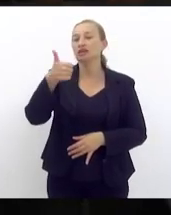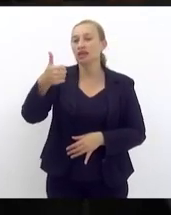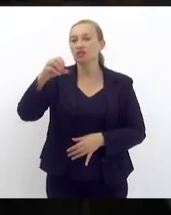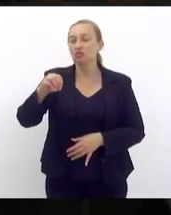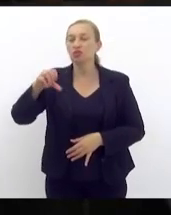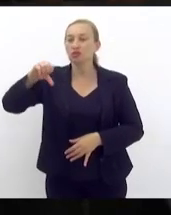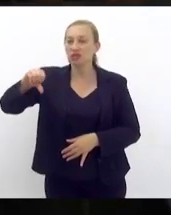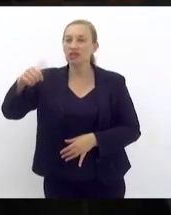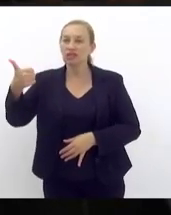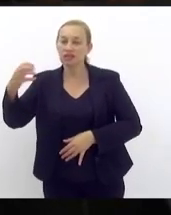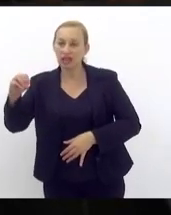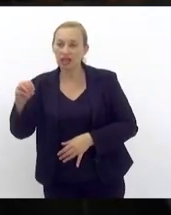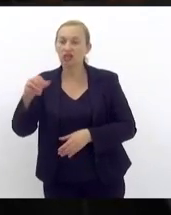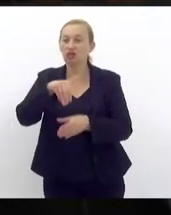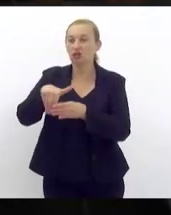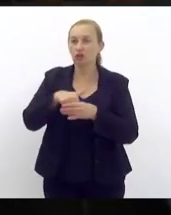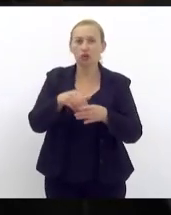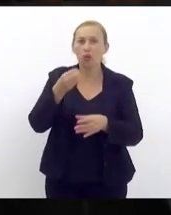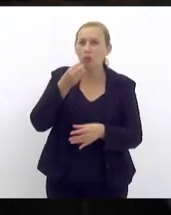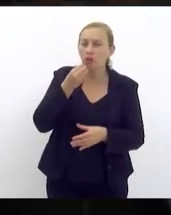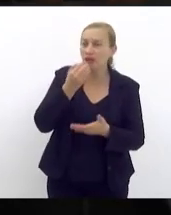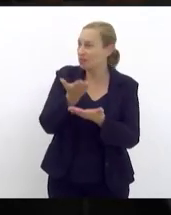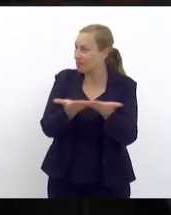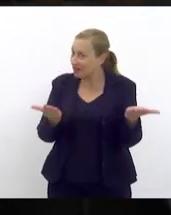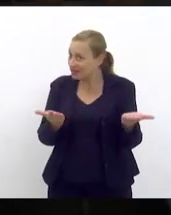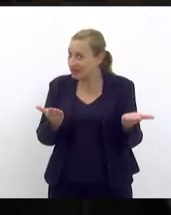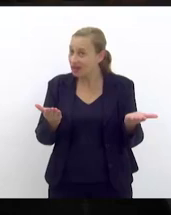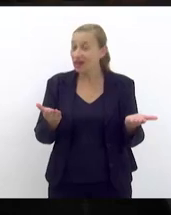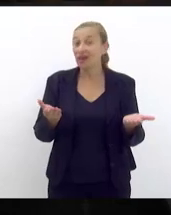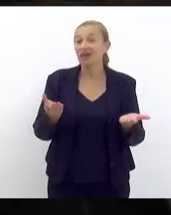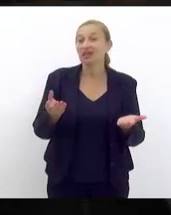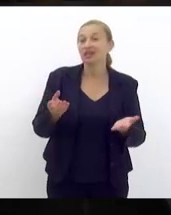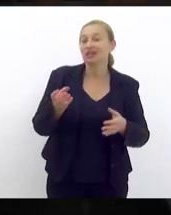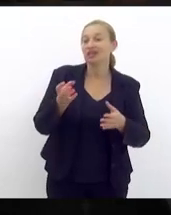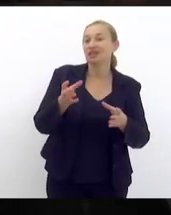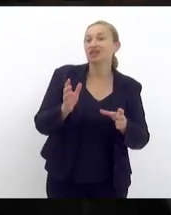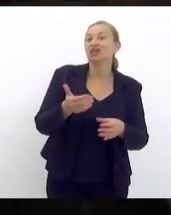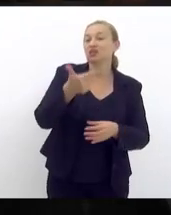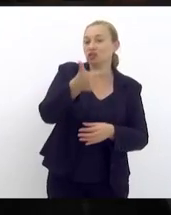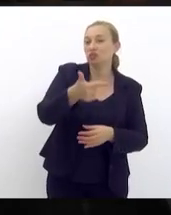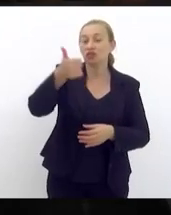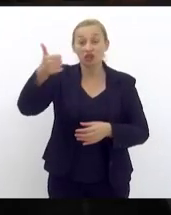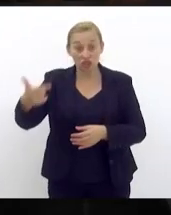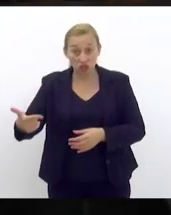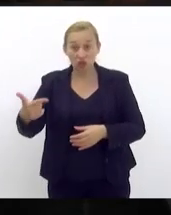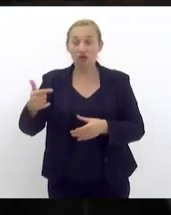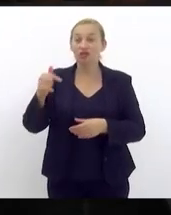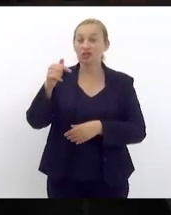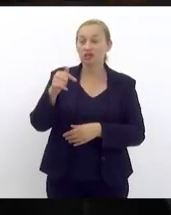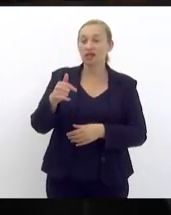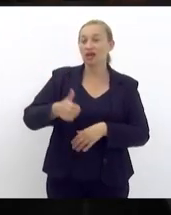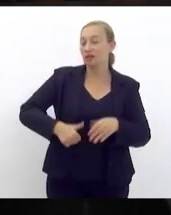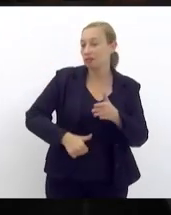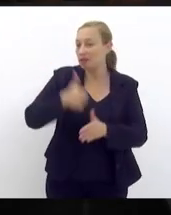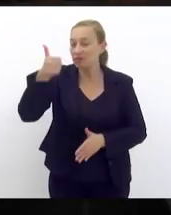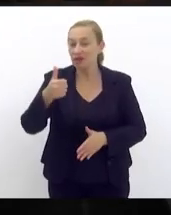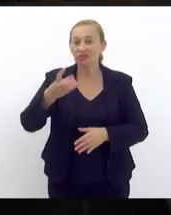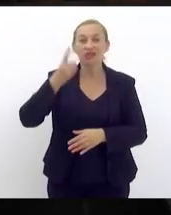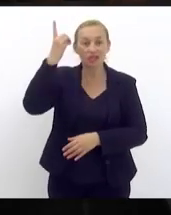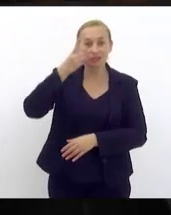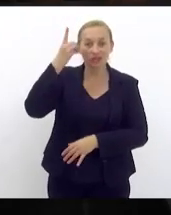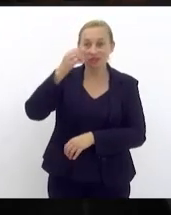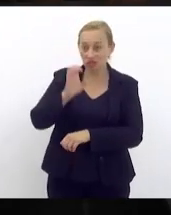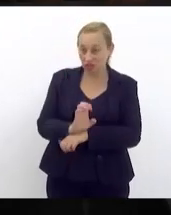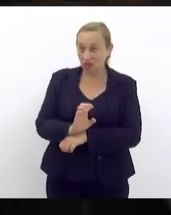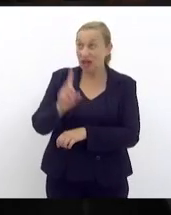e não podia perder a oportunidade de buscar uma cadeira a nível estadual e em 2022 me candidatei primeira vez que eu vim candidato a deputado estadual